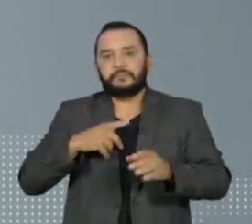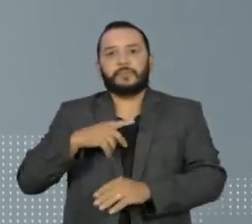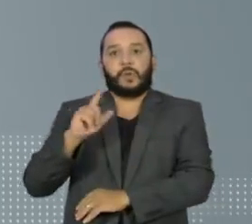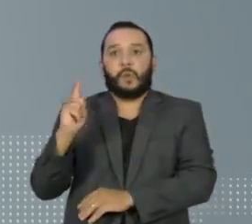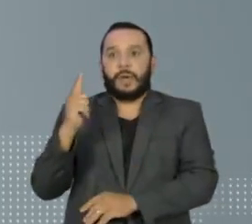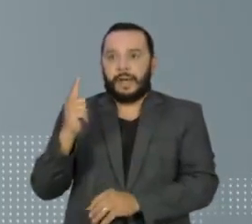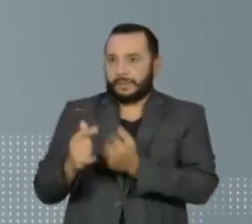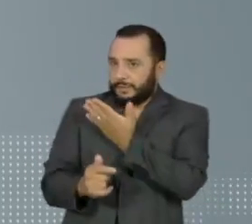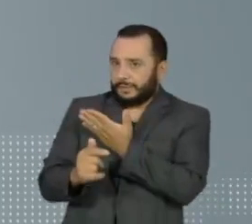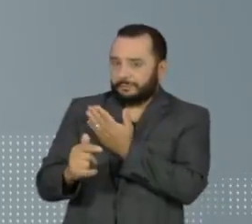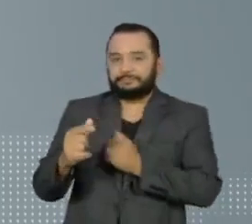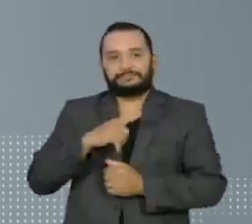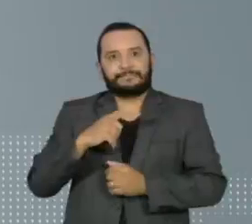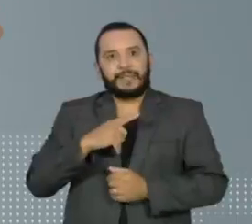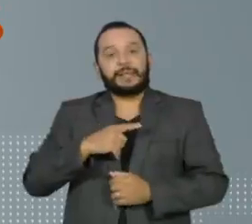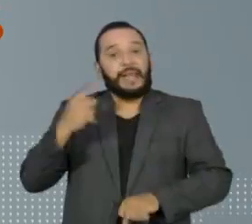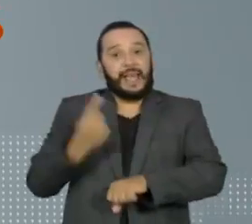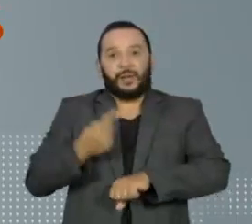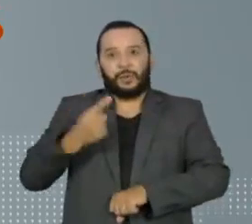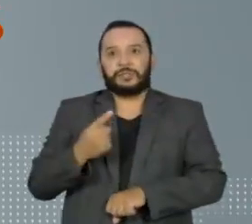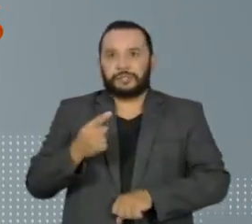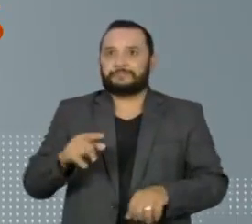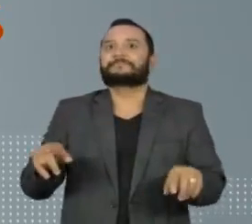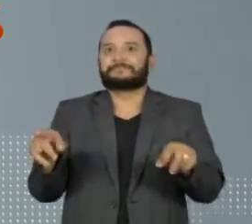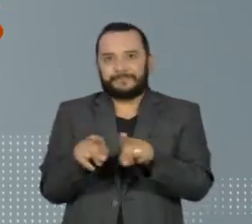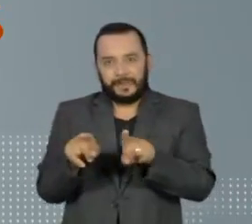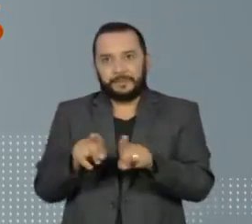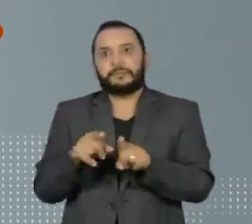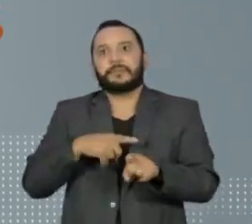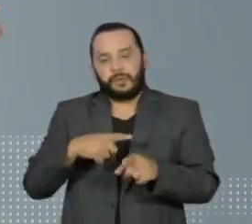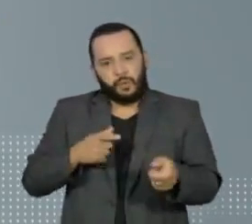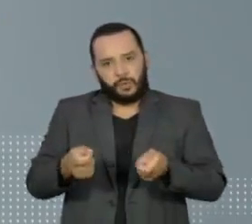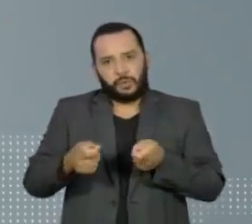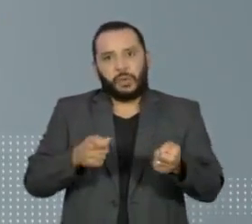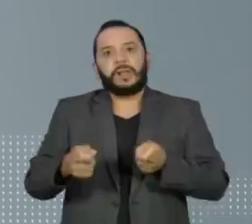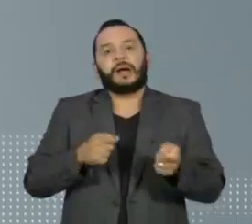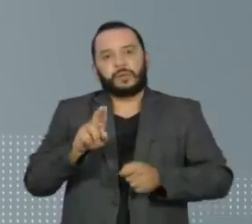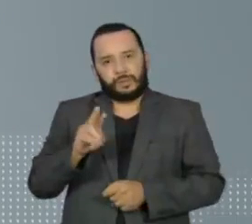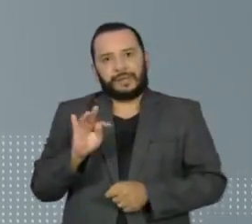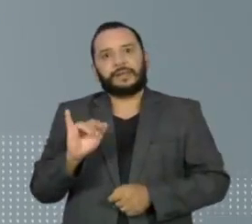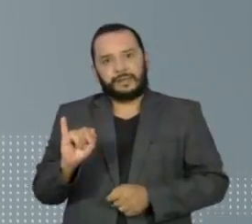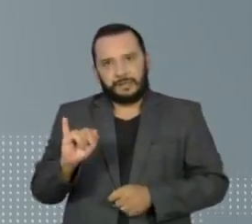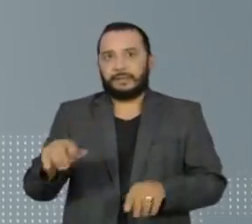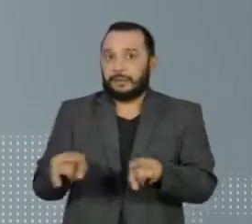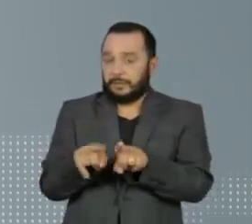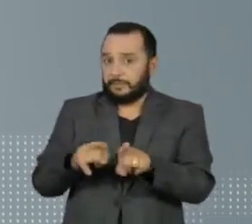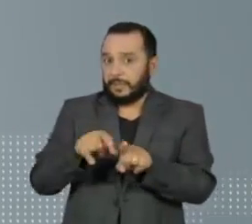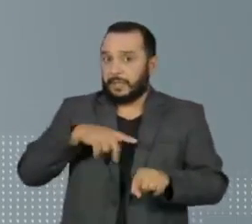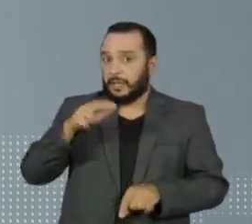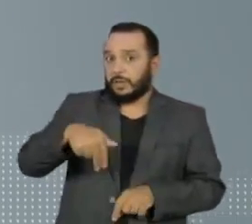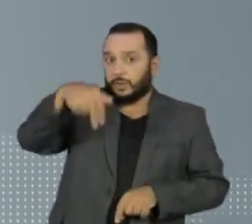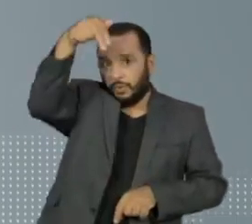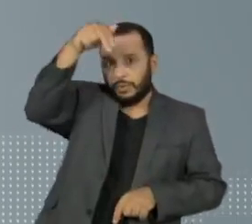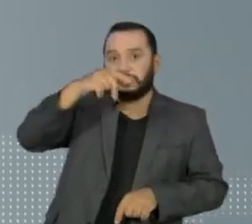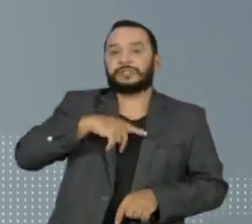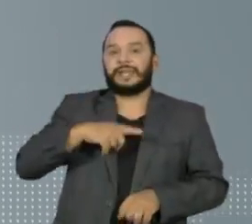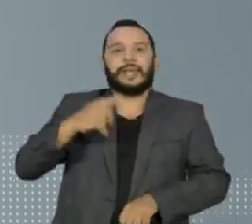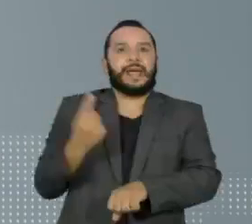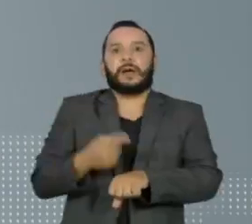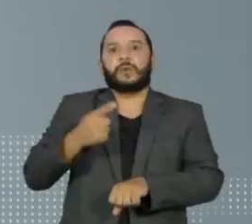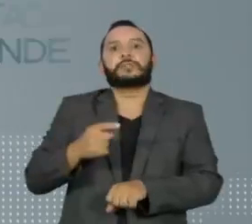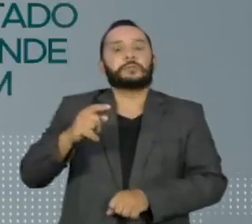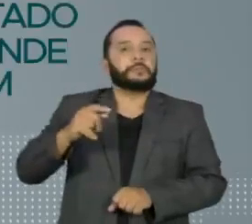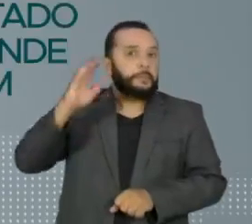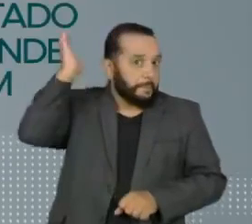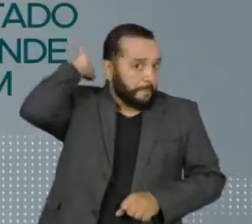Goiás tem mais casos e a situação mais controlada das UTIs. Já no norte, o maior número de casos está